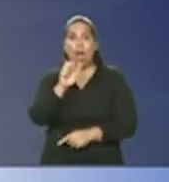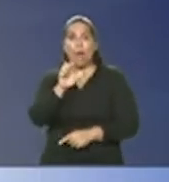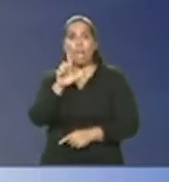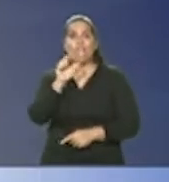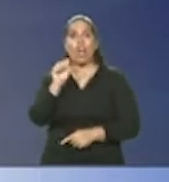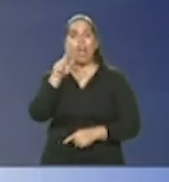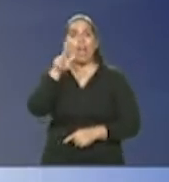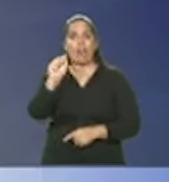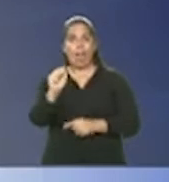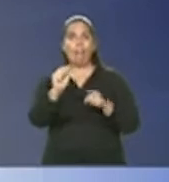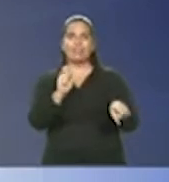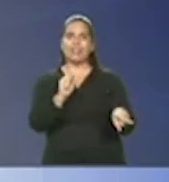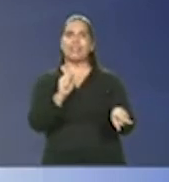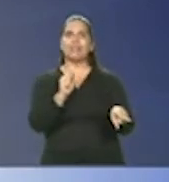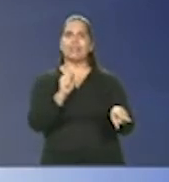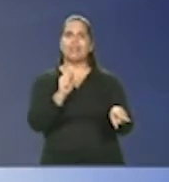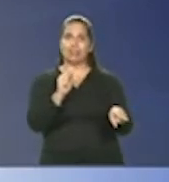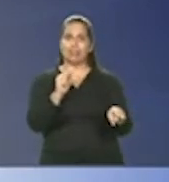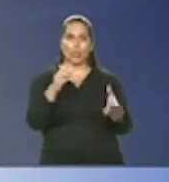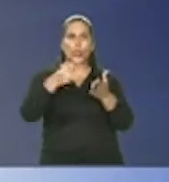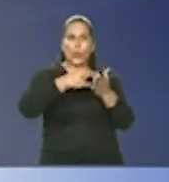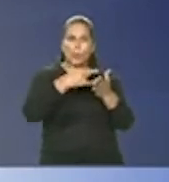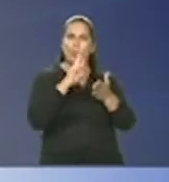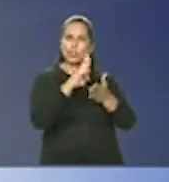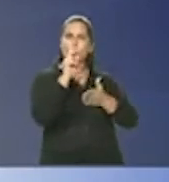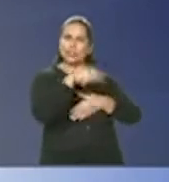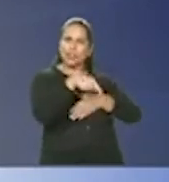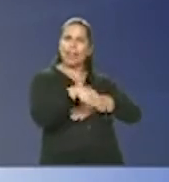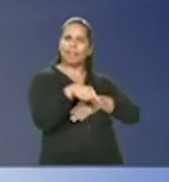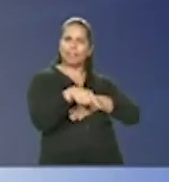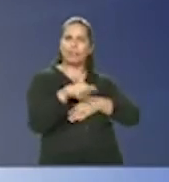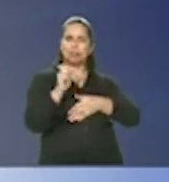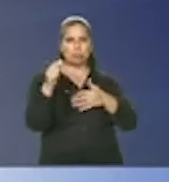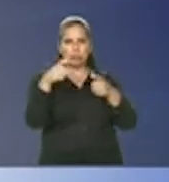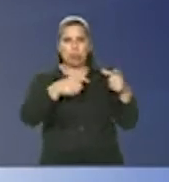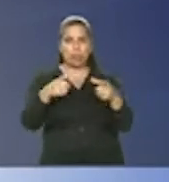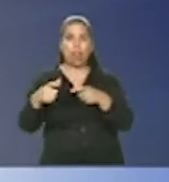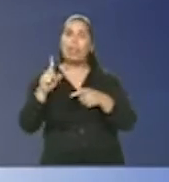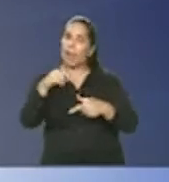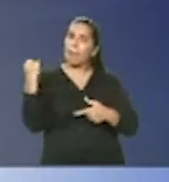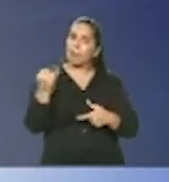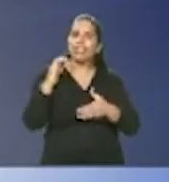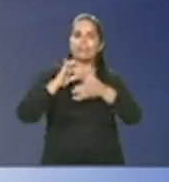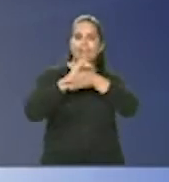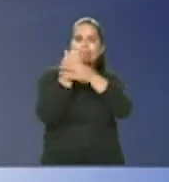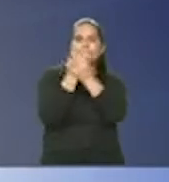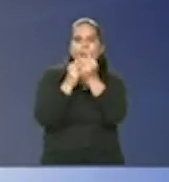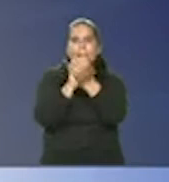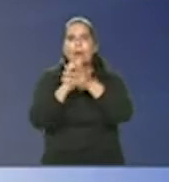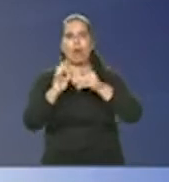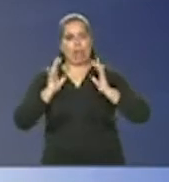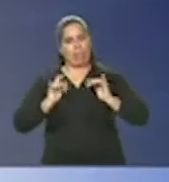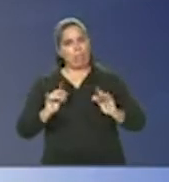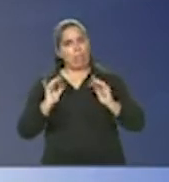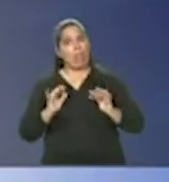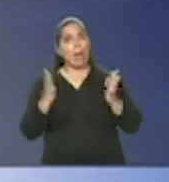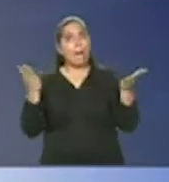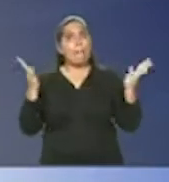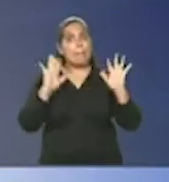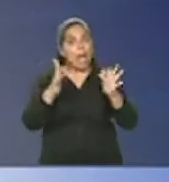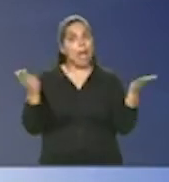É muito importante não só lavar as mãos, manter a higiene, mas também neste